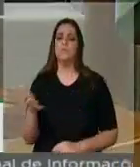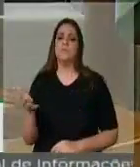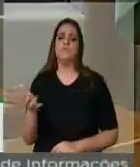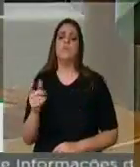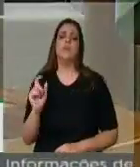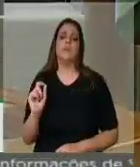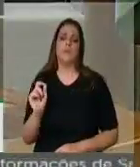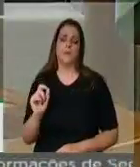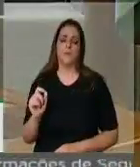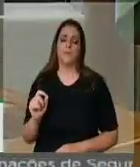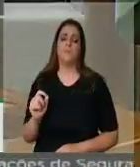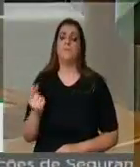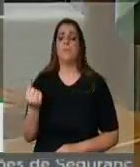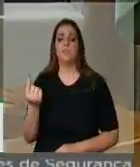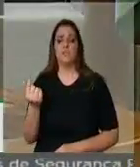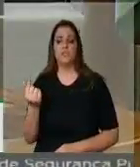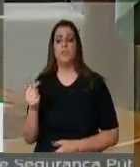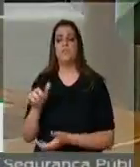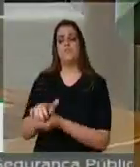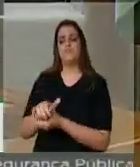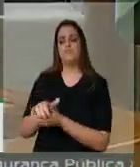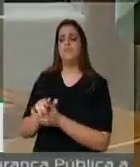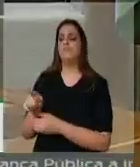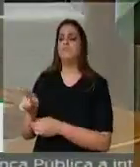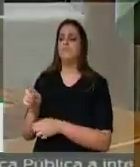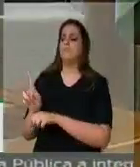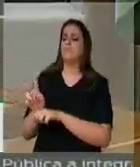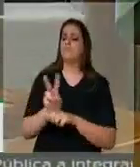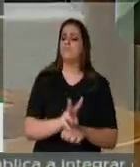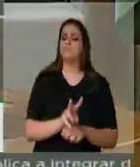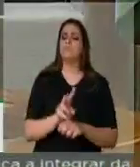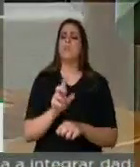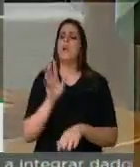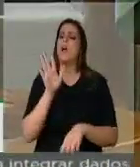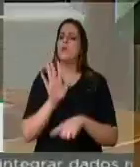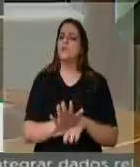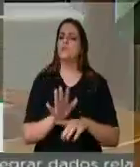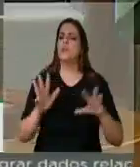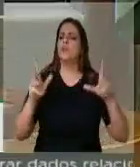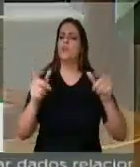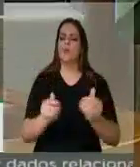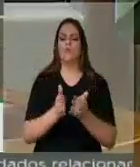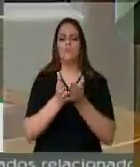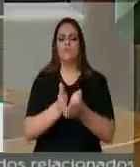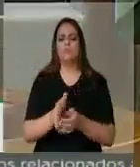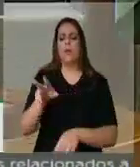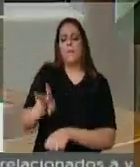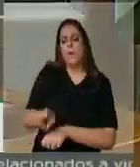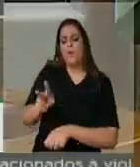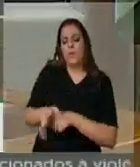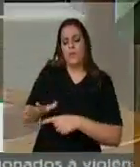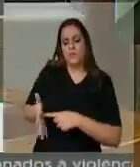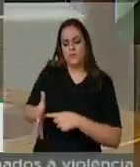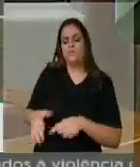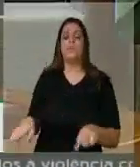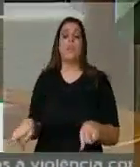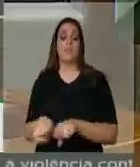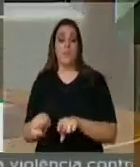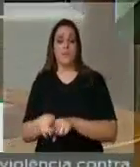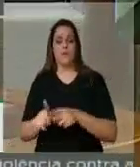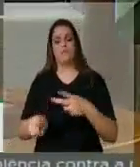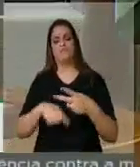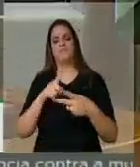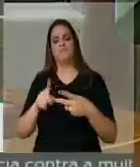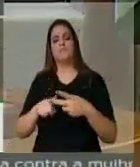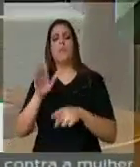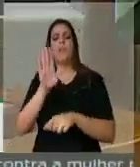subsidiada para tornar as embarcações mais seguras, a realização das cirurgias reparadoras